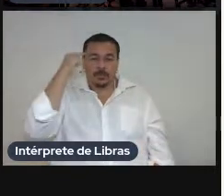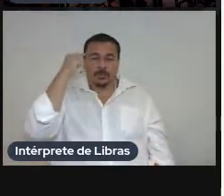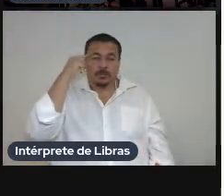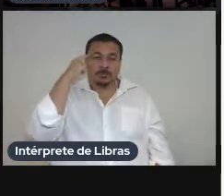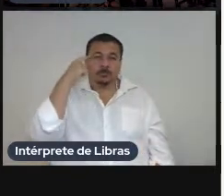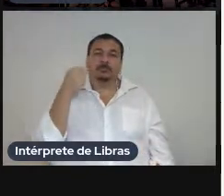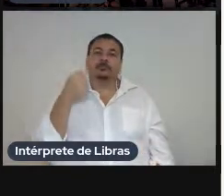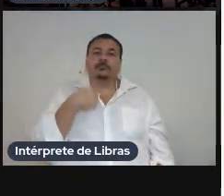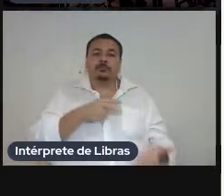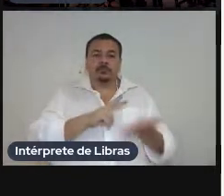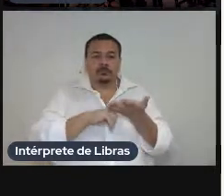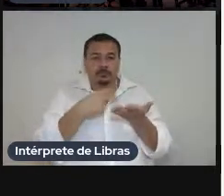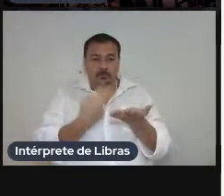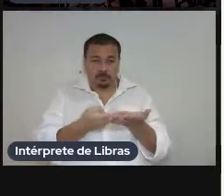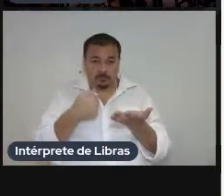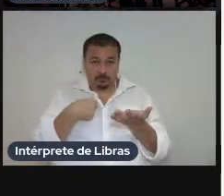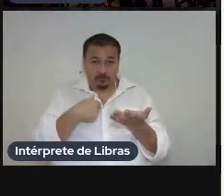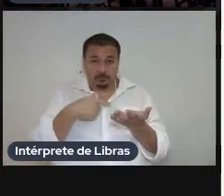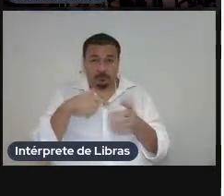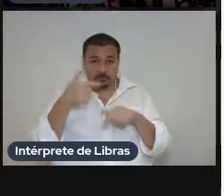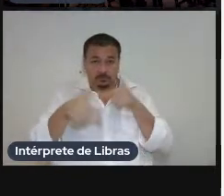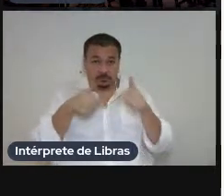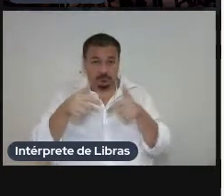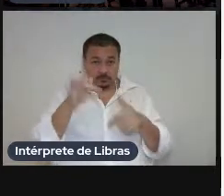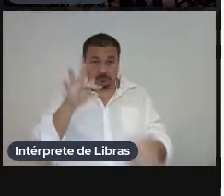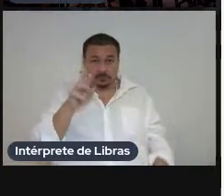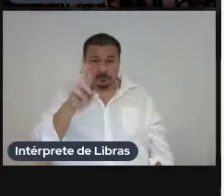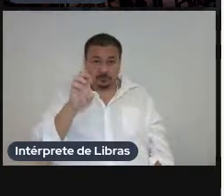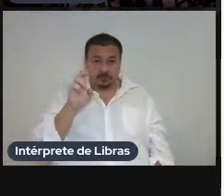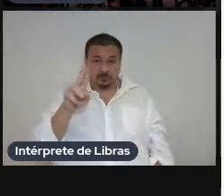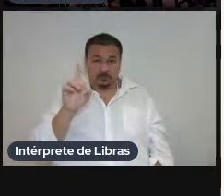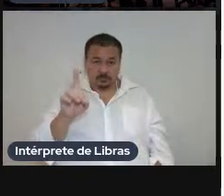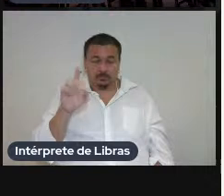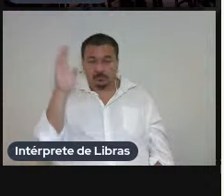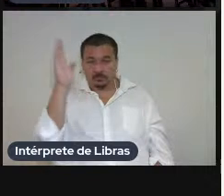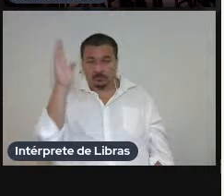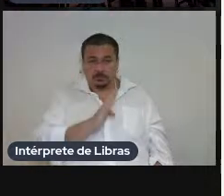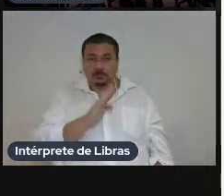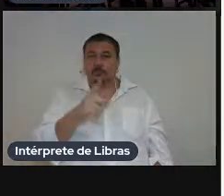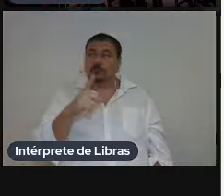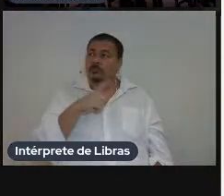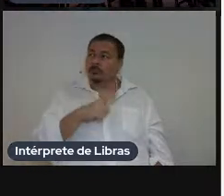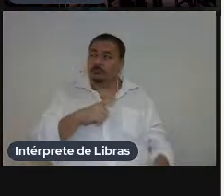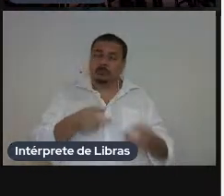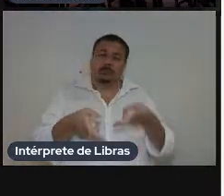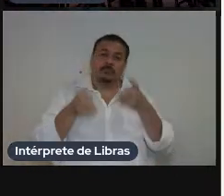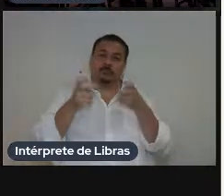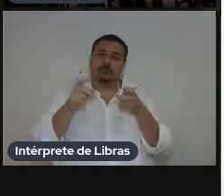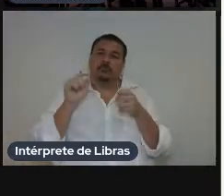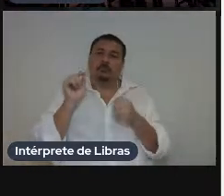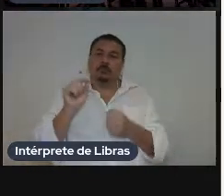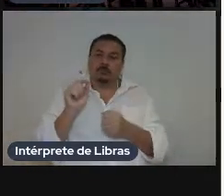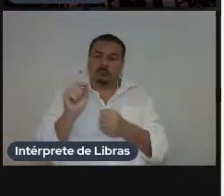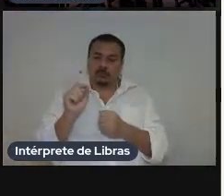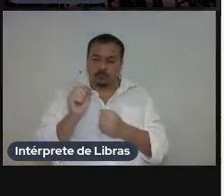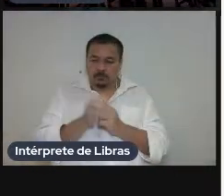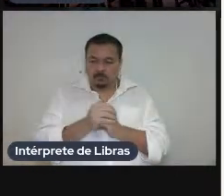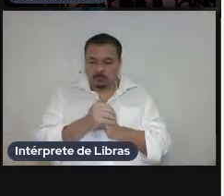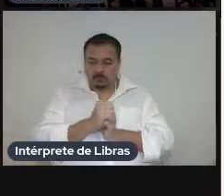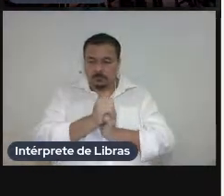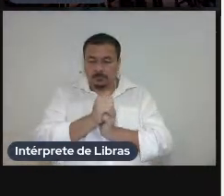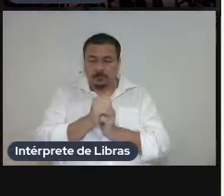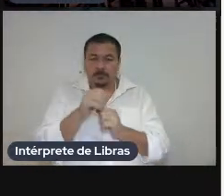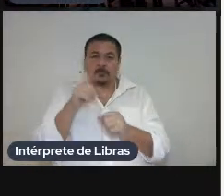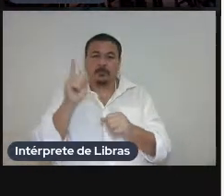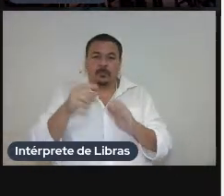na tradução da obra freudiana no Brasil a gente compreende ela como um